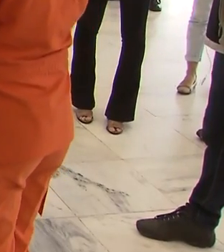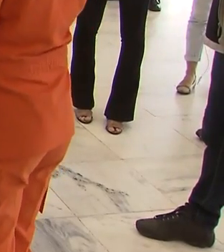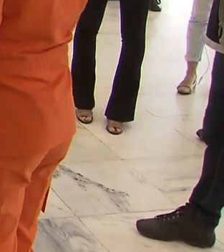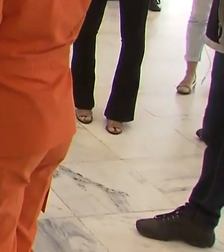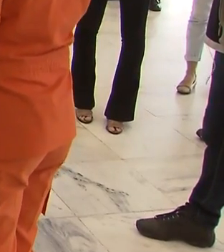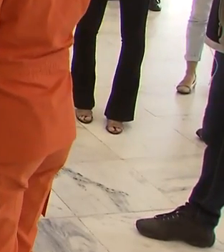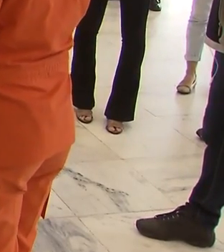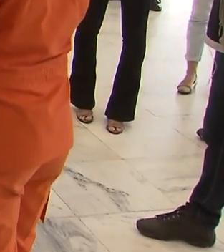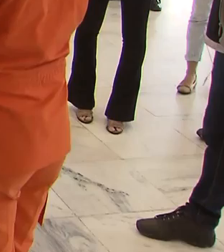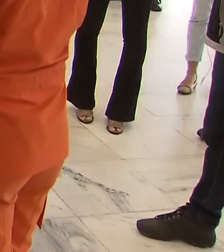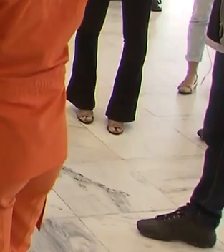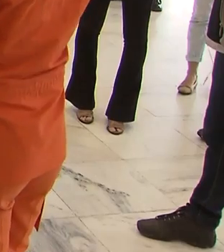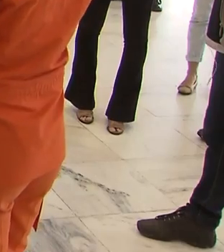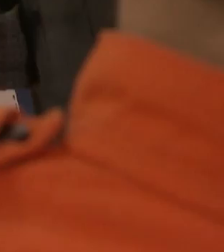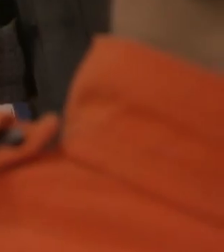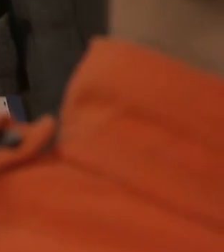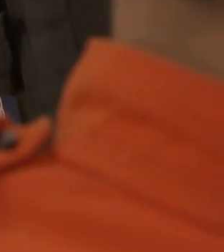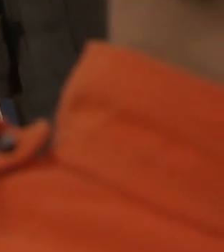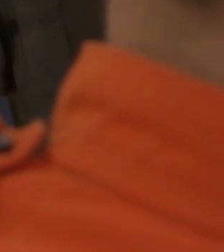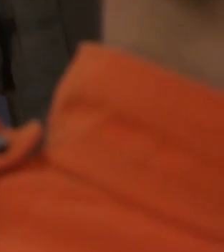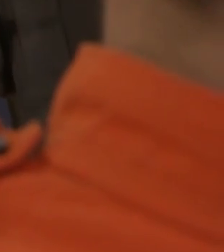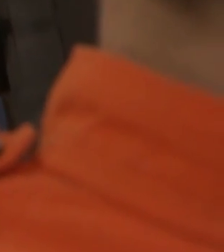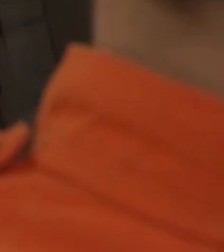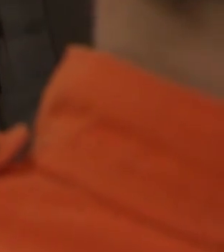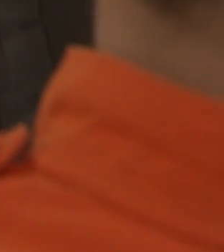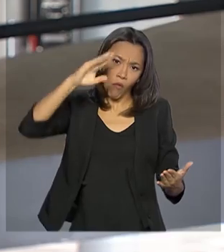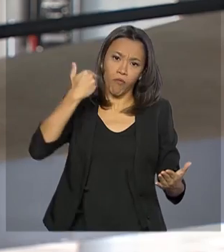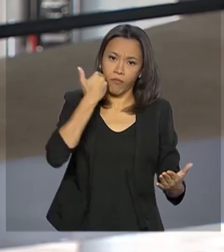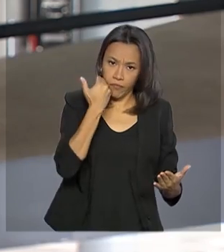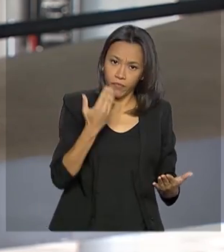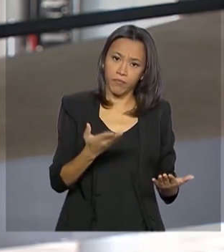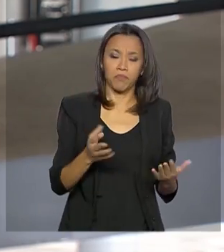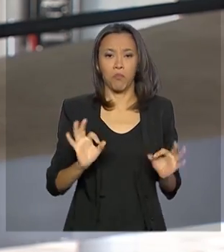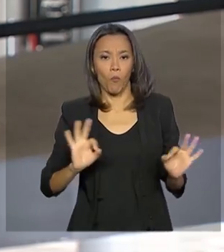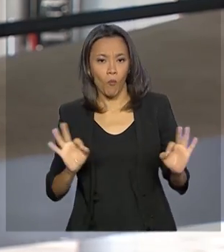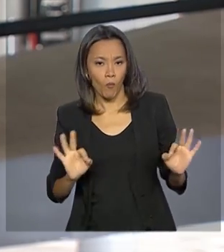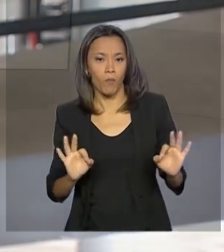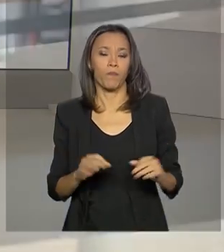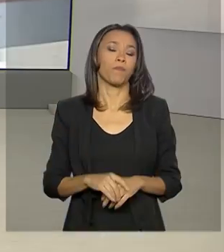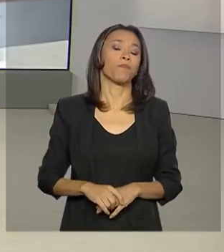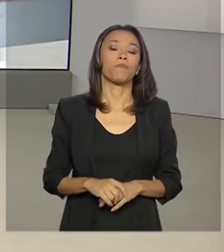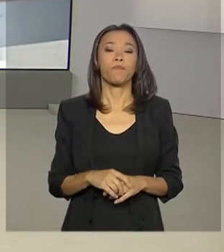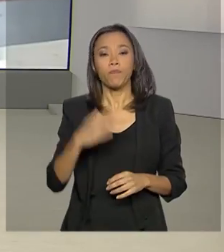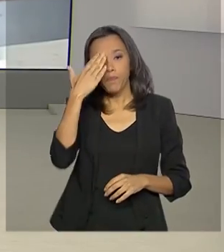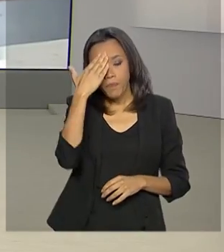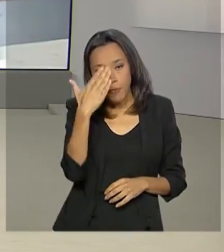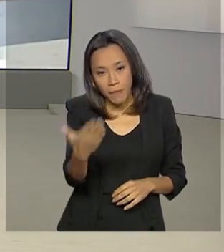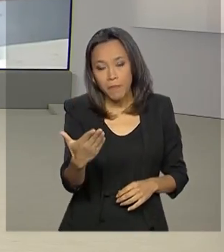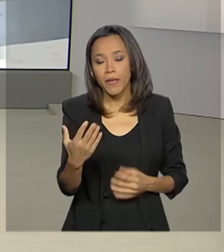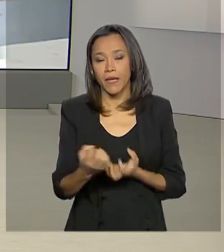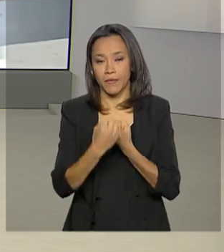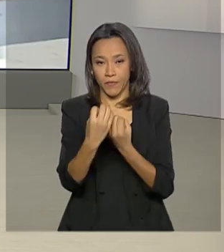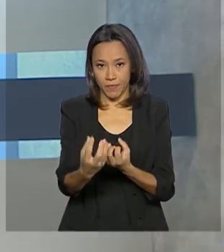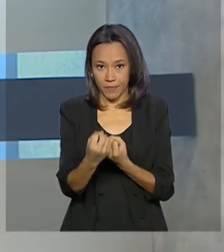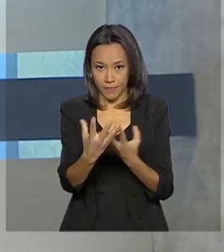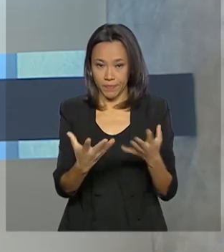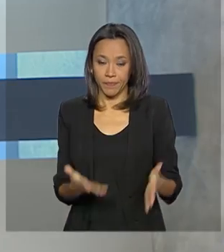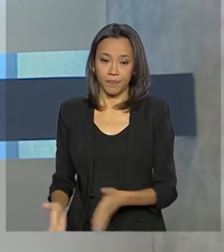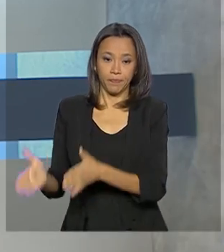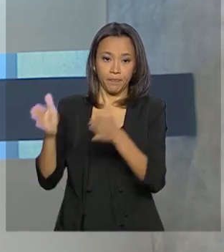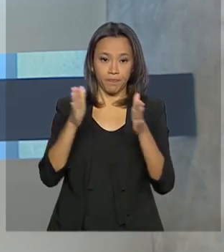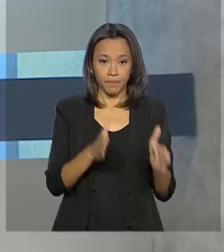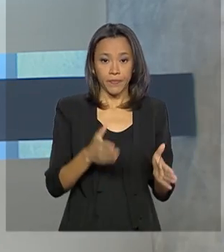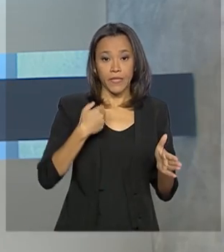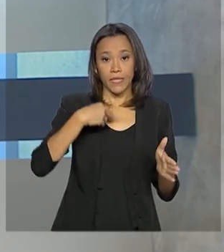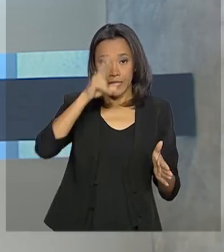por meio da temperatura dos passageiros. Renata. Obrigada, Luciana, pelas suas informações. E olha,